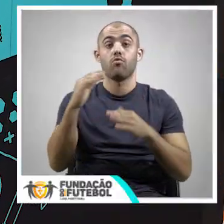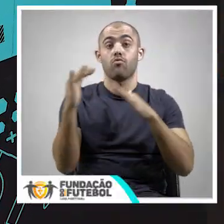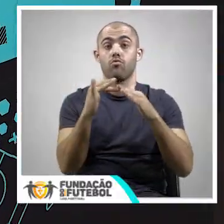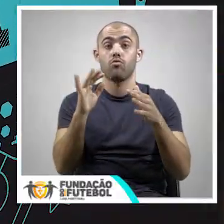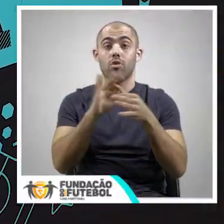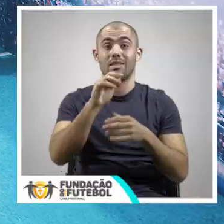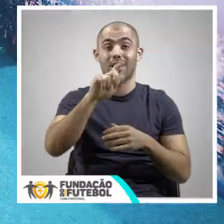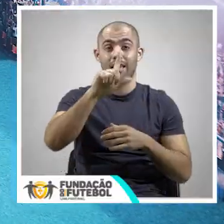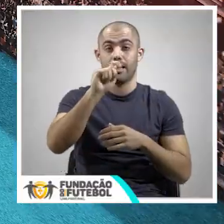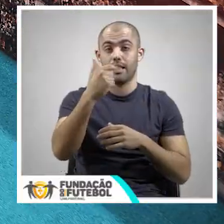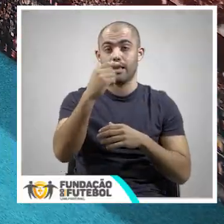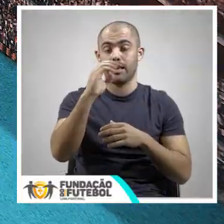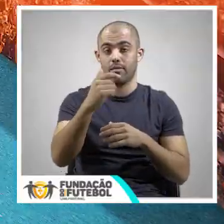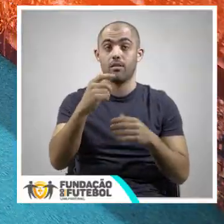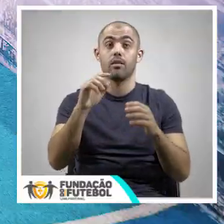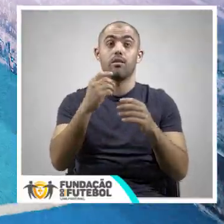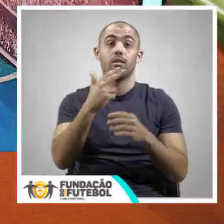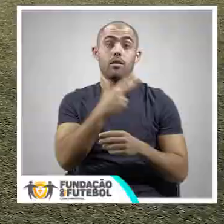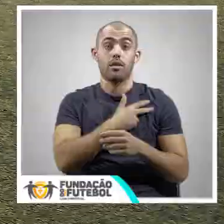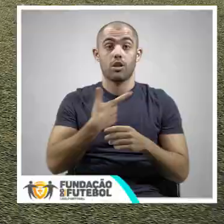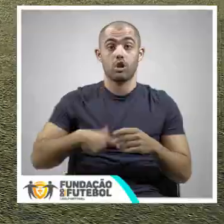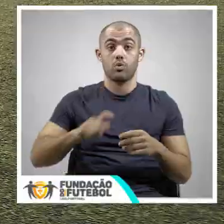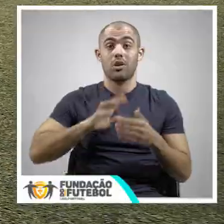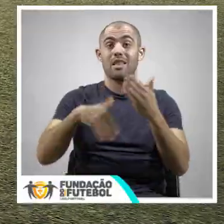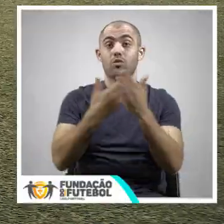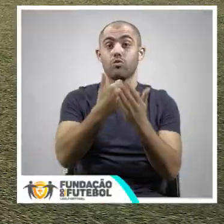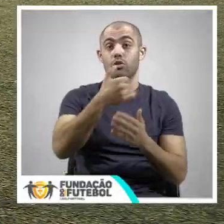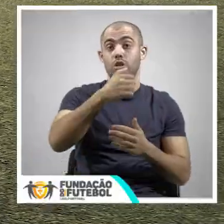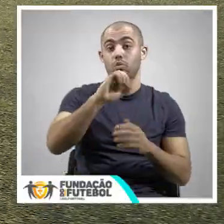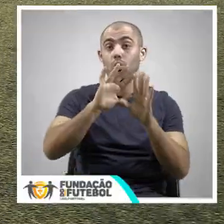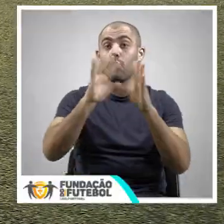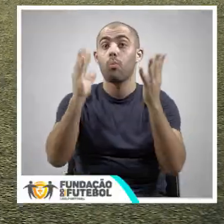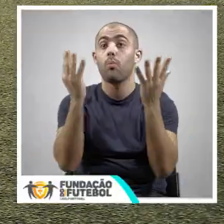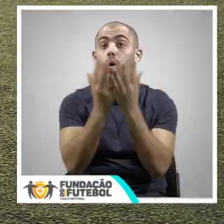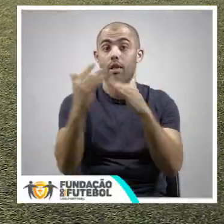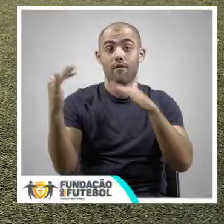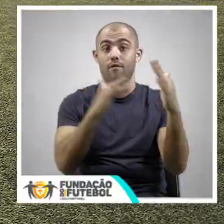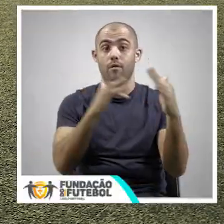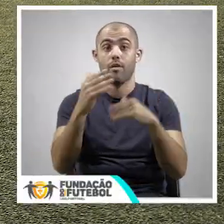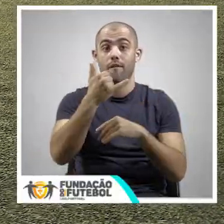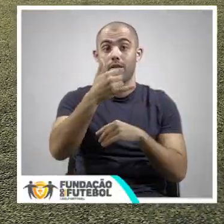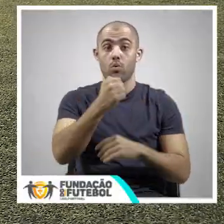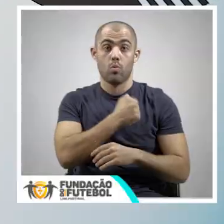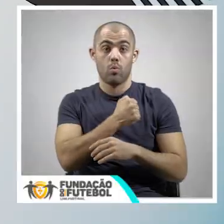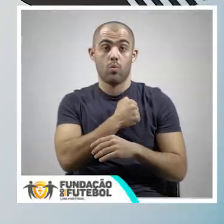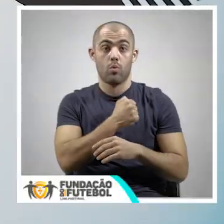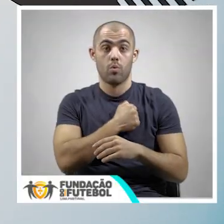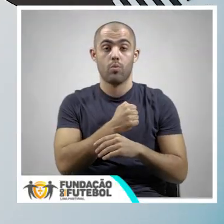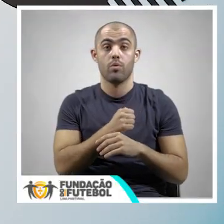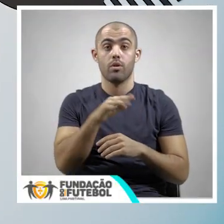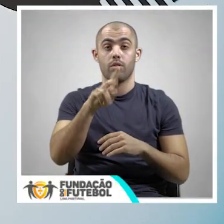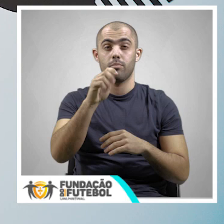do Futebol, juntamente com a Select e a La Liga, ofereceram 250 bolas de futebol a 22